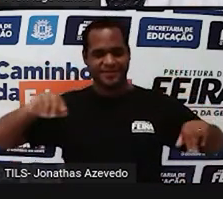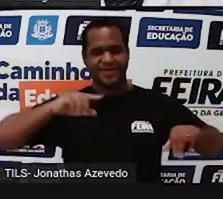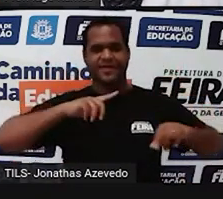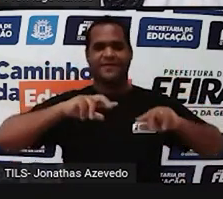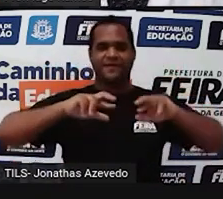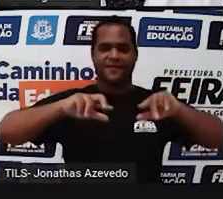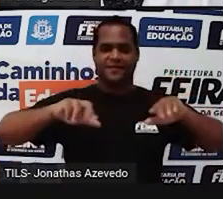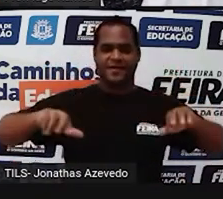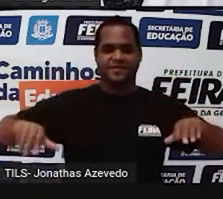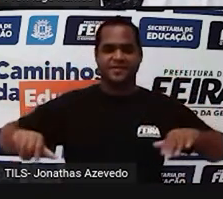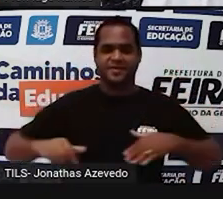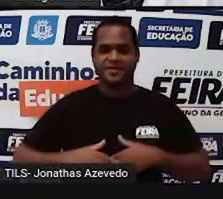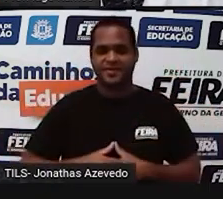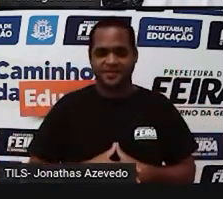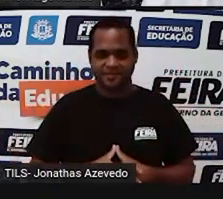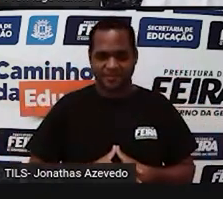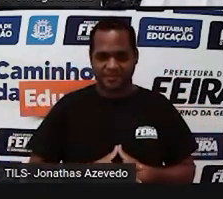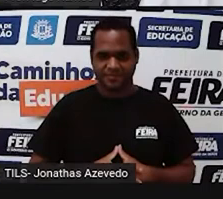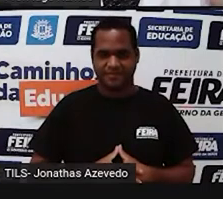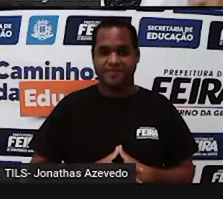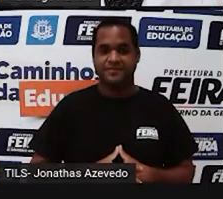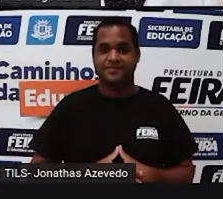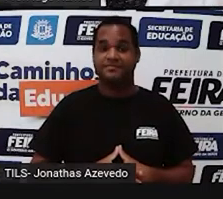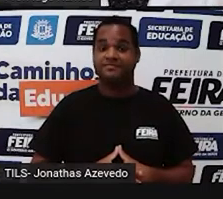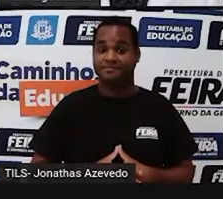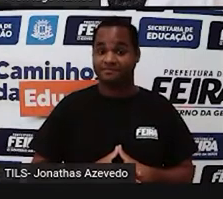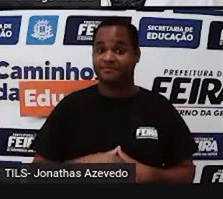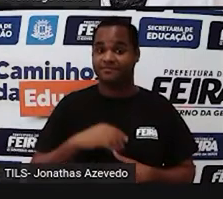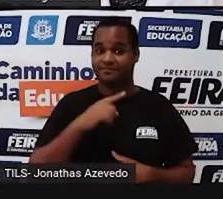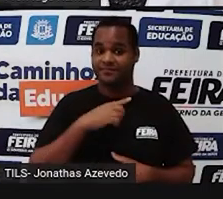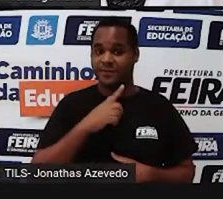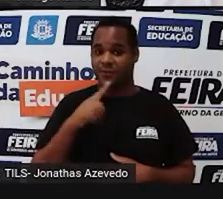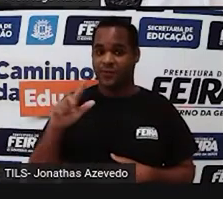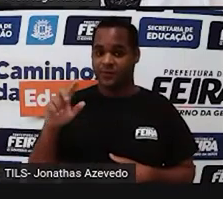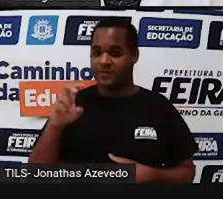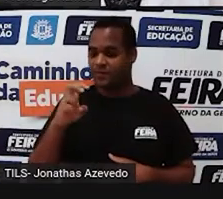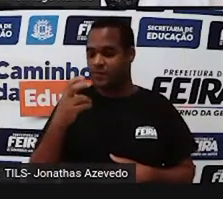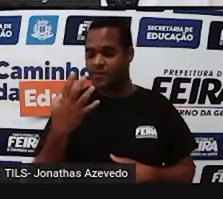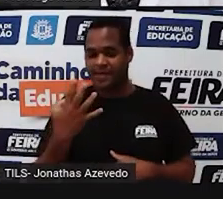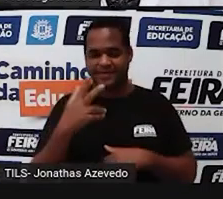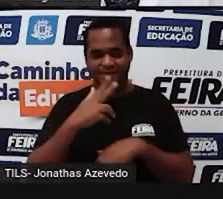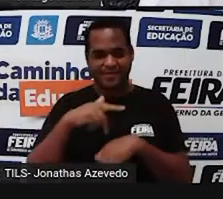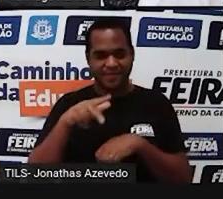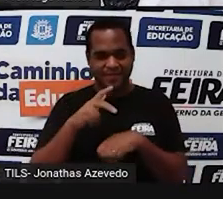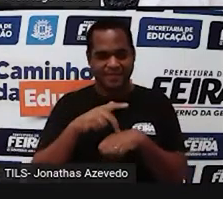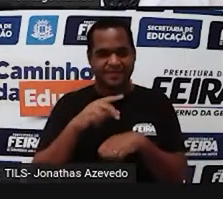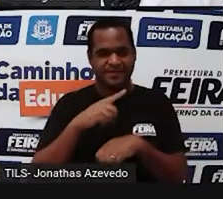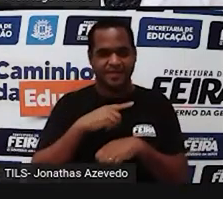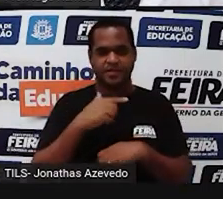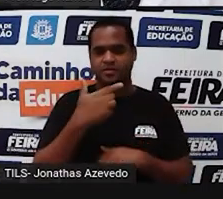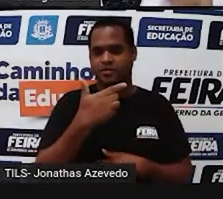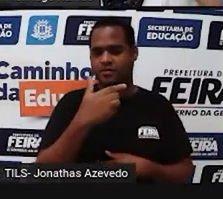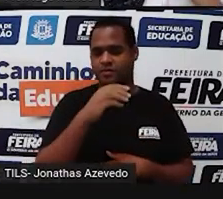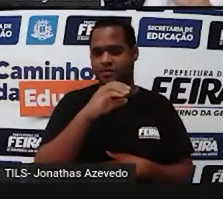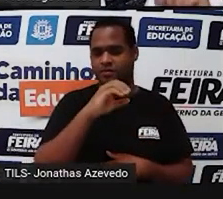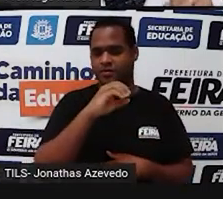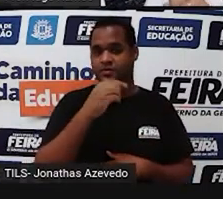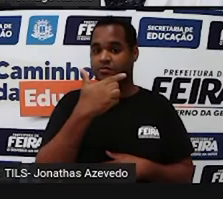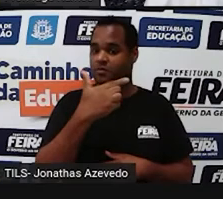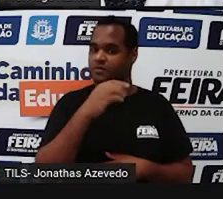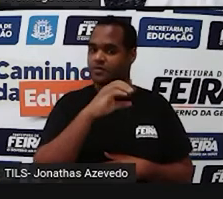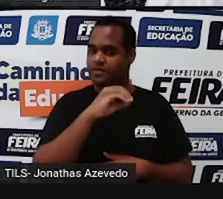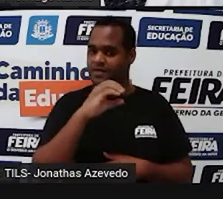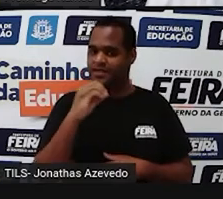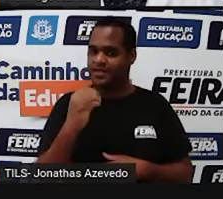Variedade. Olha só que coisa bacana. E além desses 54 países, 200, eu falei,